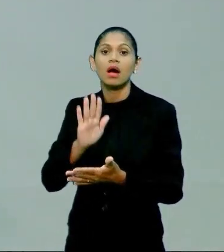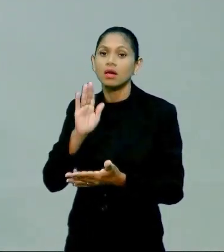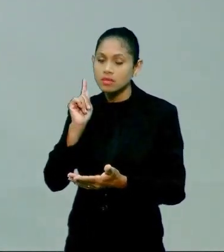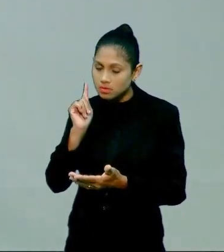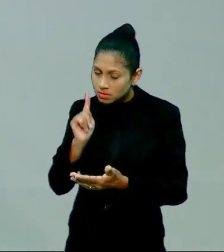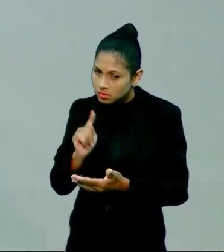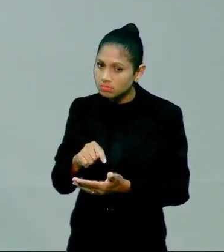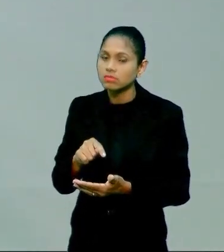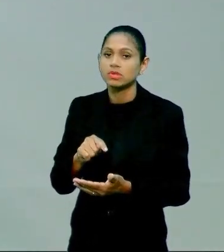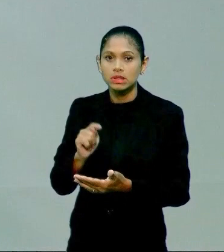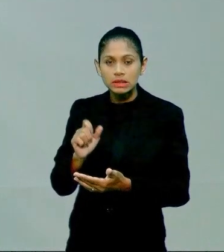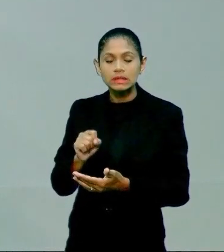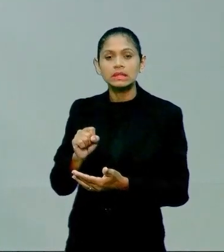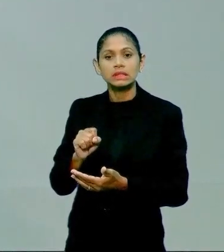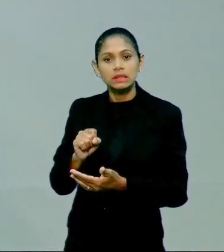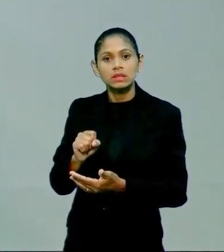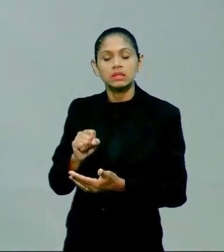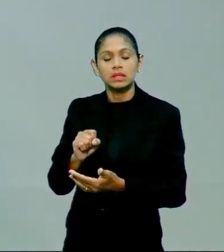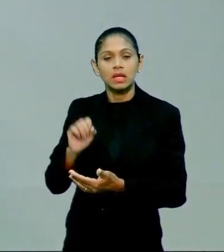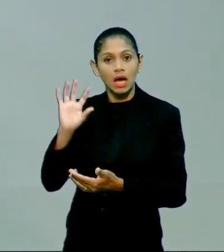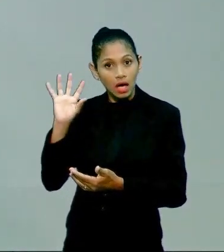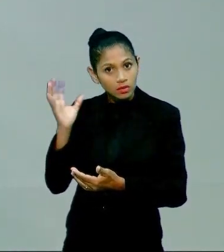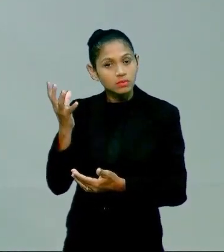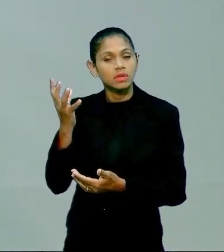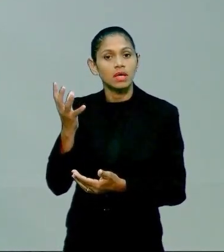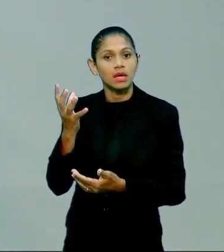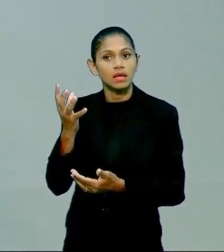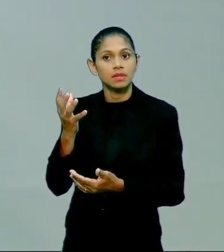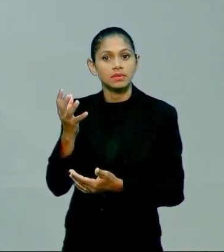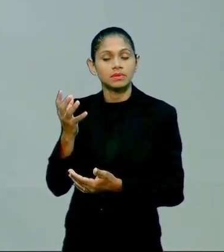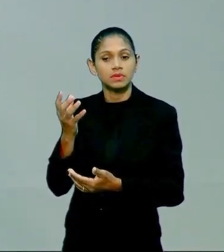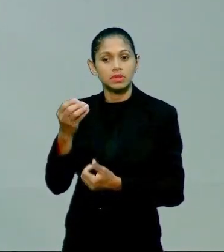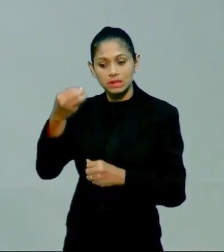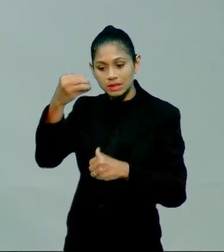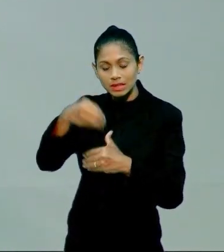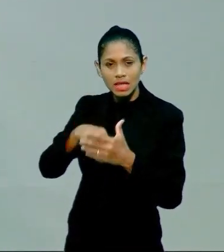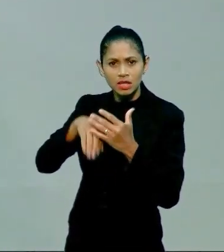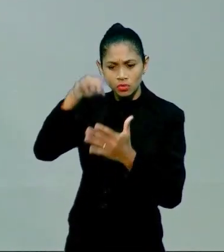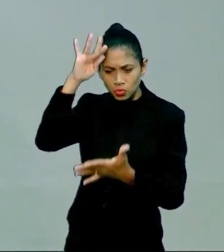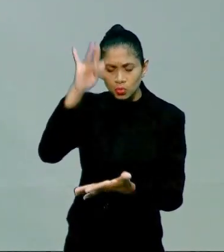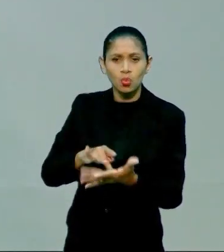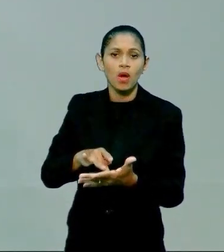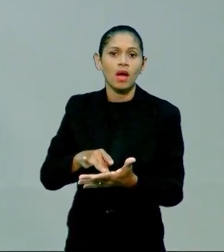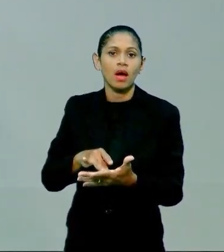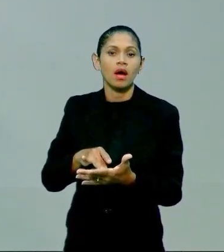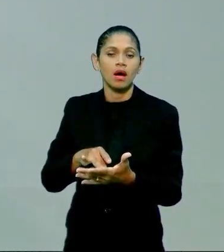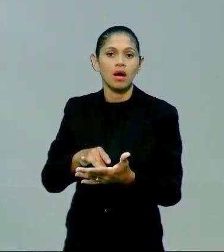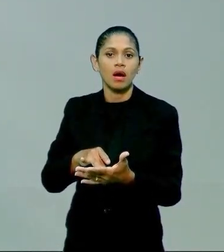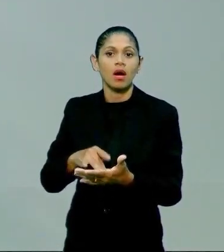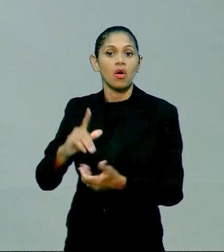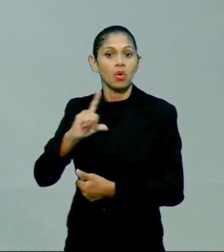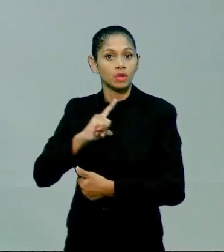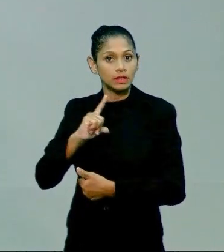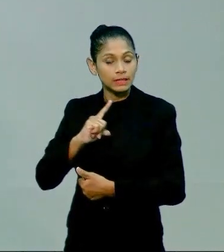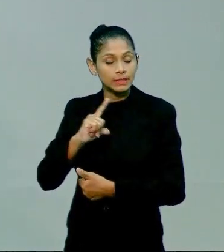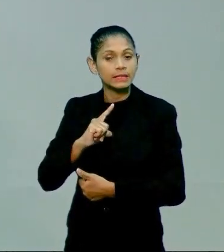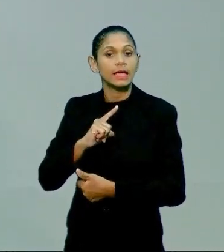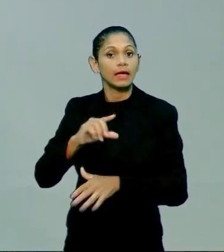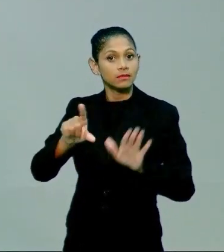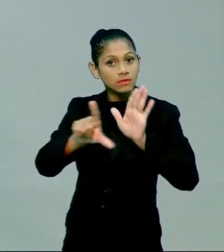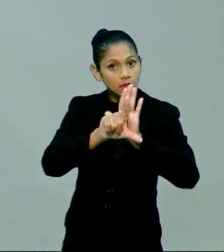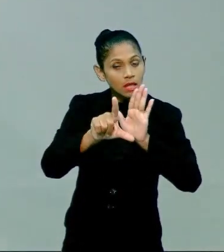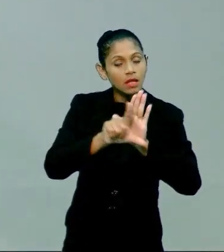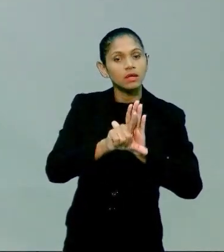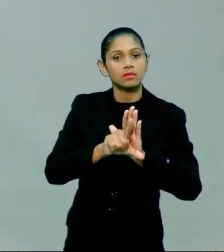universo social, isso reverbera de uma outra forma. Então, vejam que tem direcionamentos distintos e diversos para a